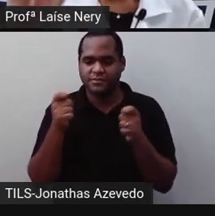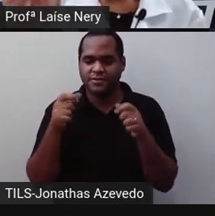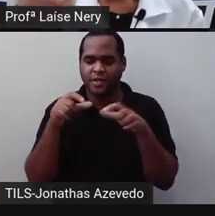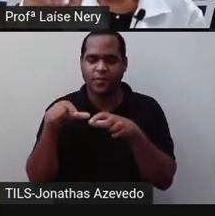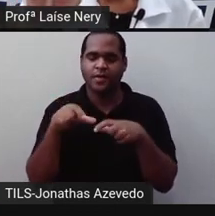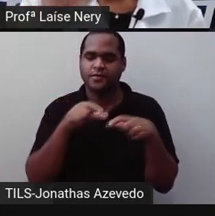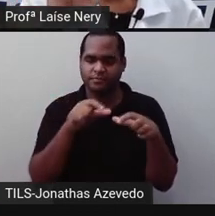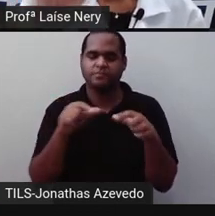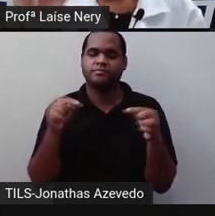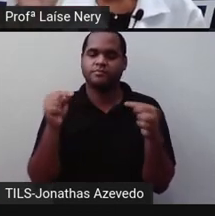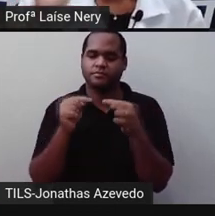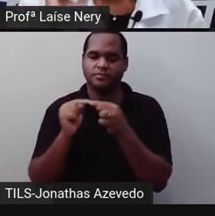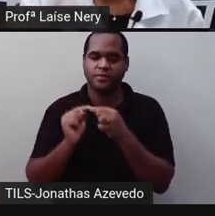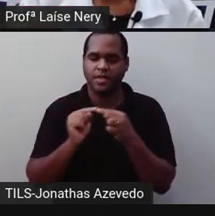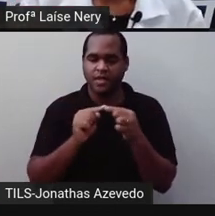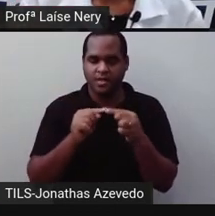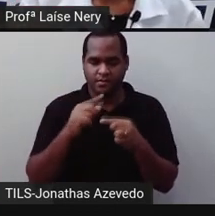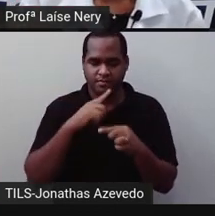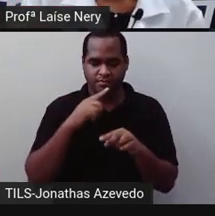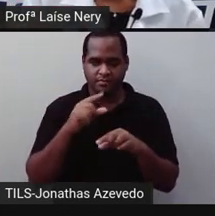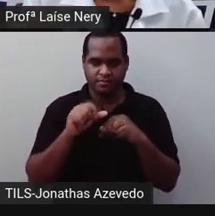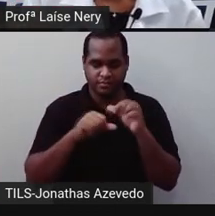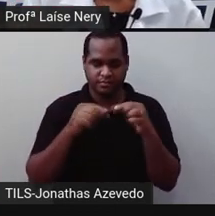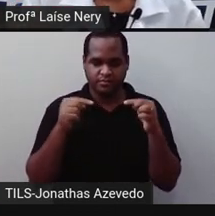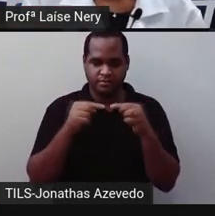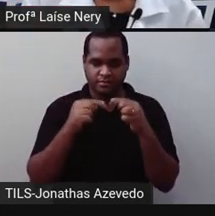que se encontra cada uma dessas linhas.